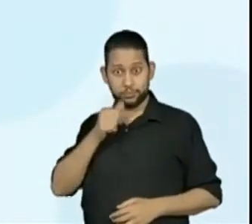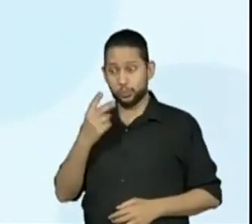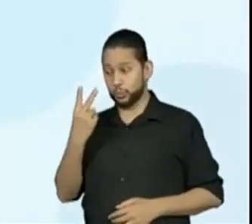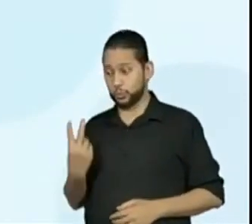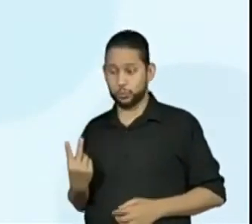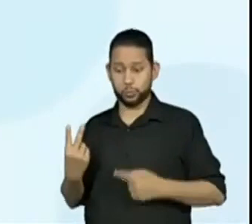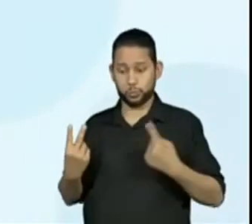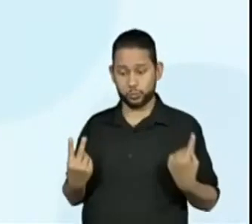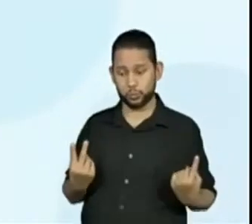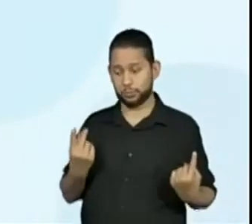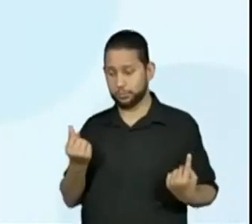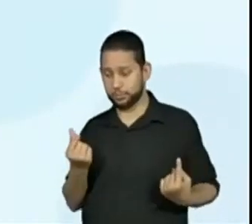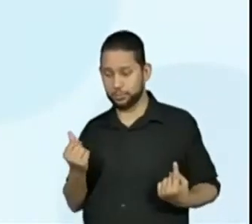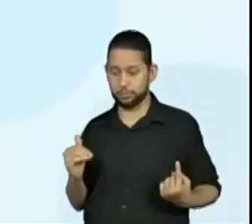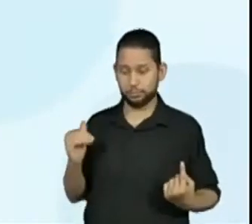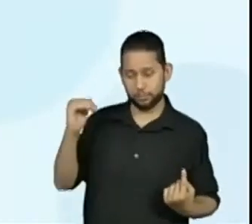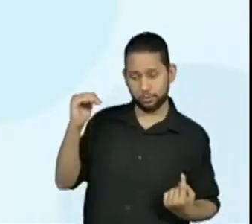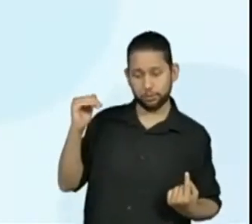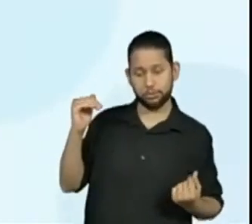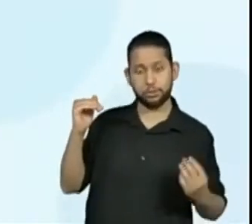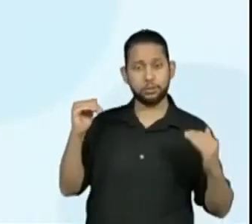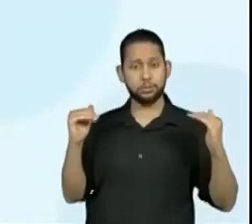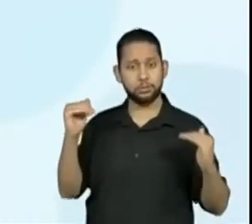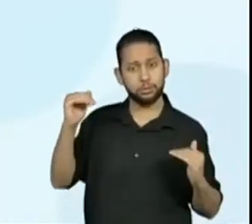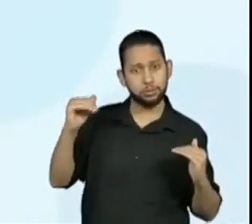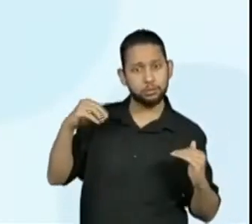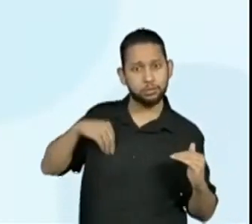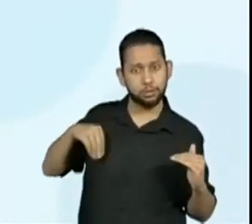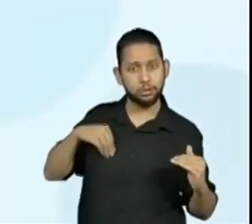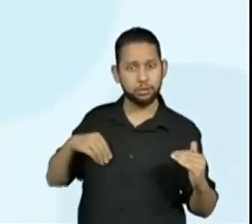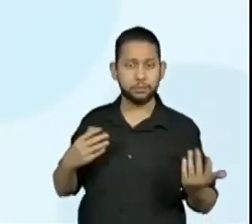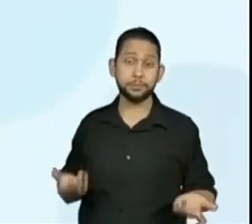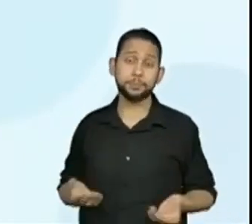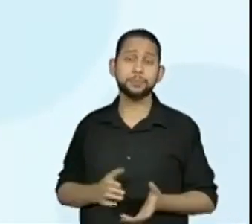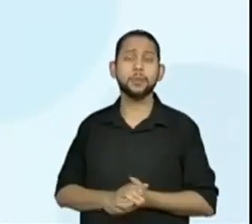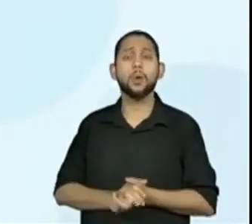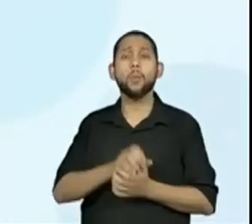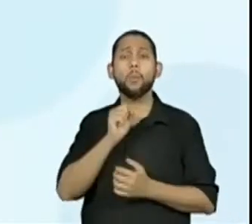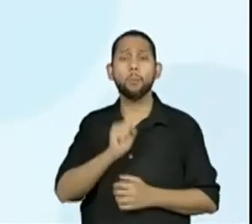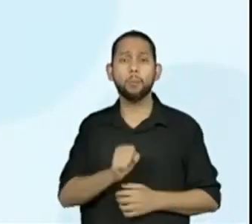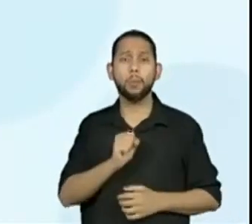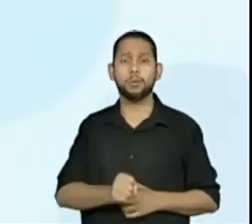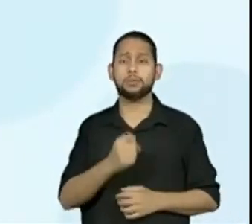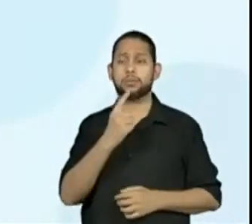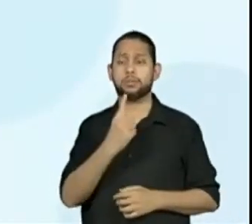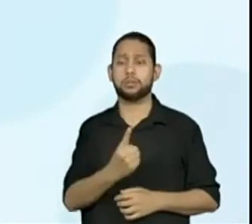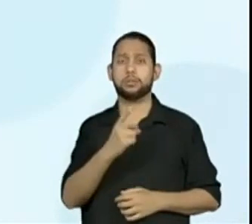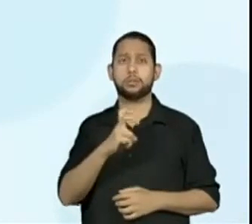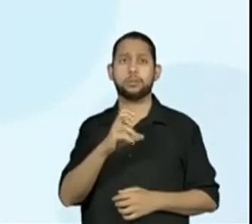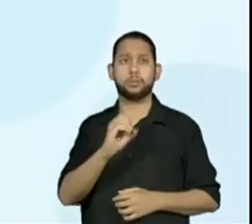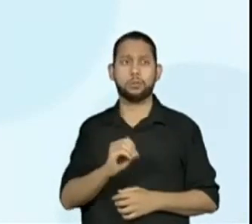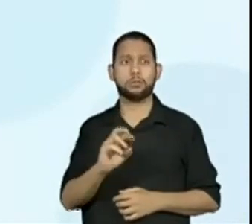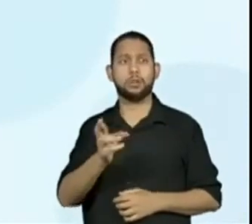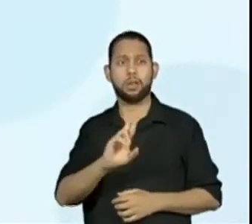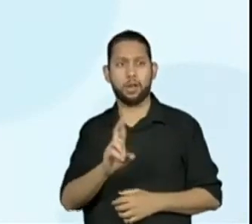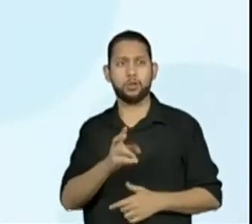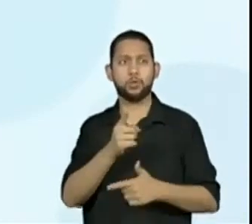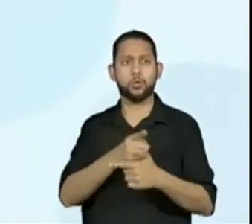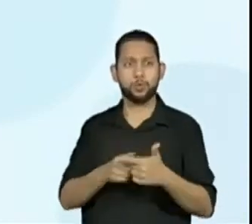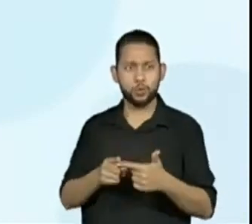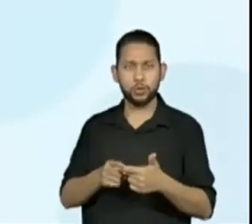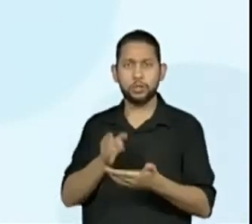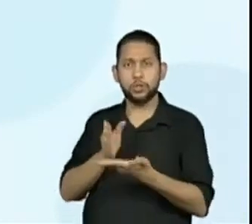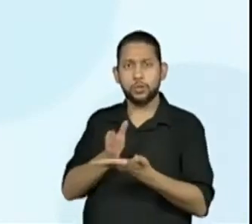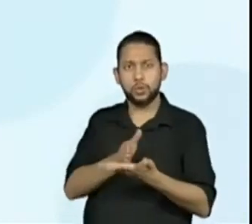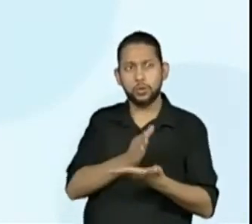A gente poderia dividir os R$ 150,00 em partes iguais? Poderíamos, mas, no caso,